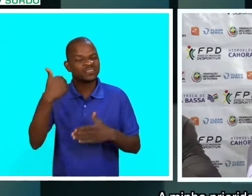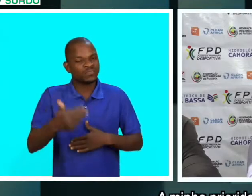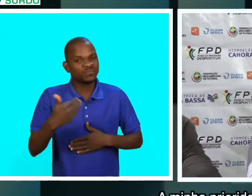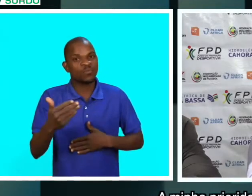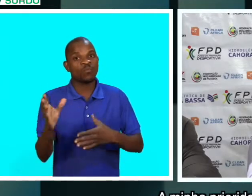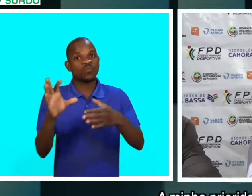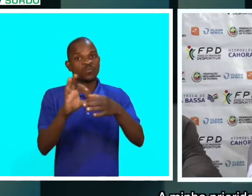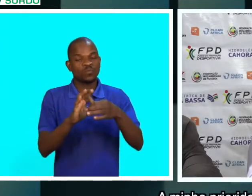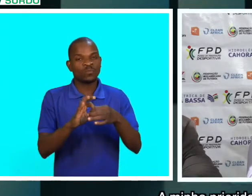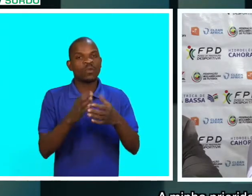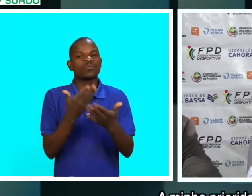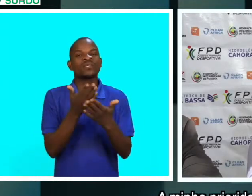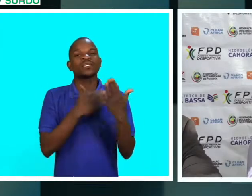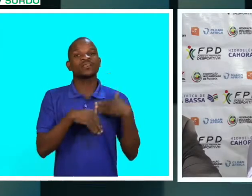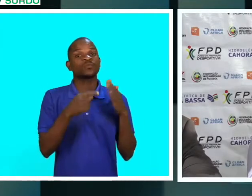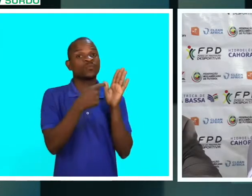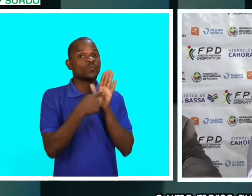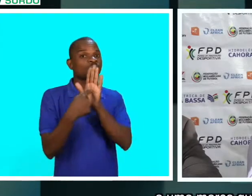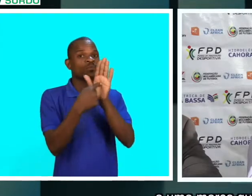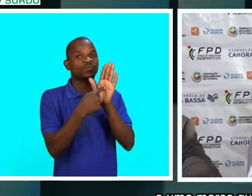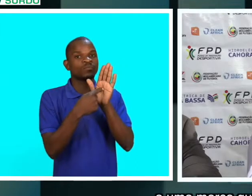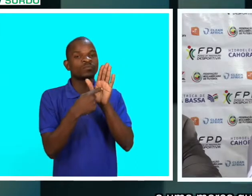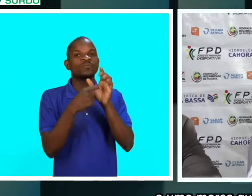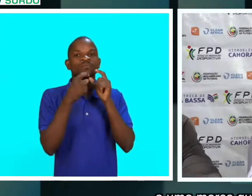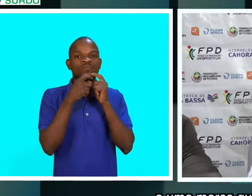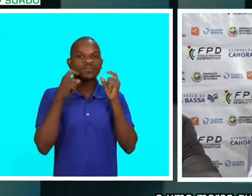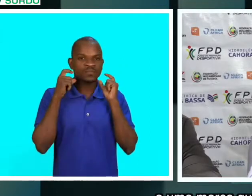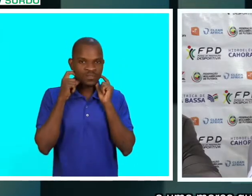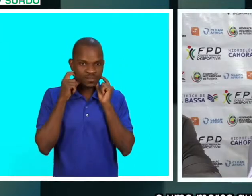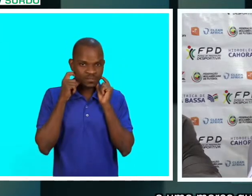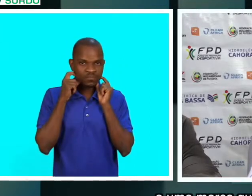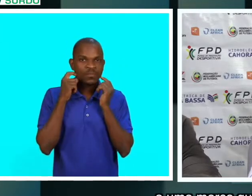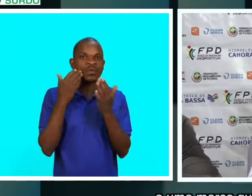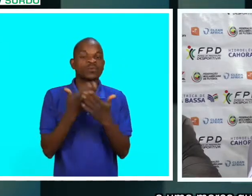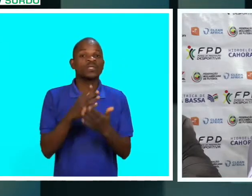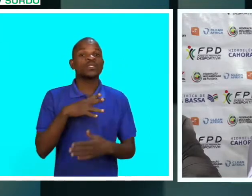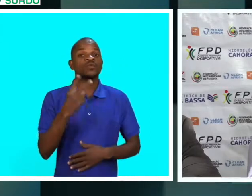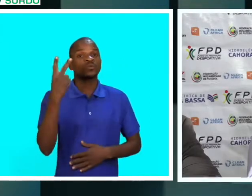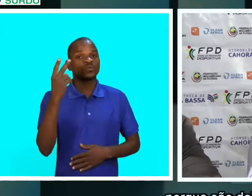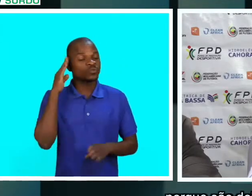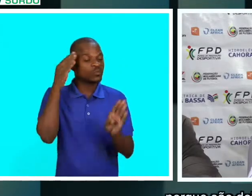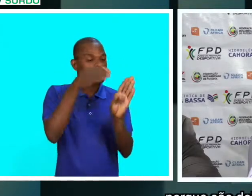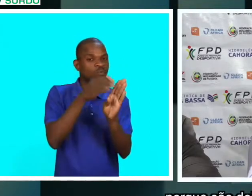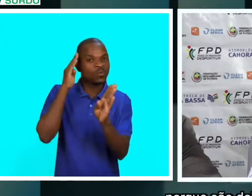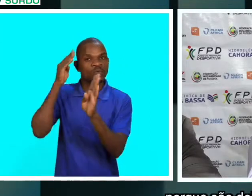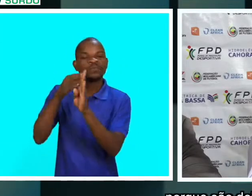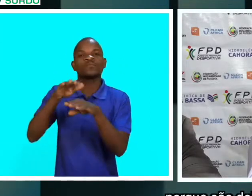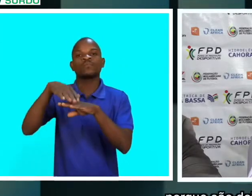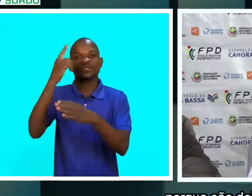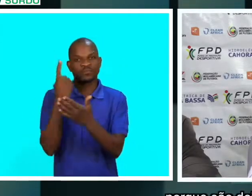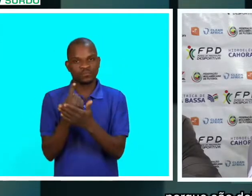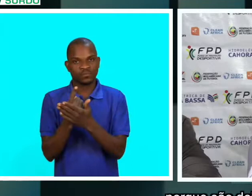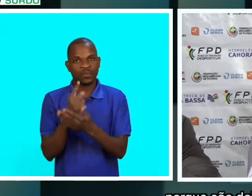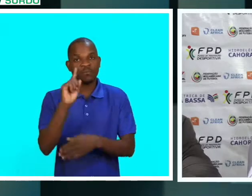vinculada a este caminho, a uma marca que quer deixar no país que me viu nascer, porque são dois objetivos